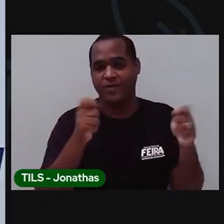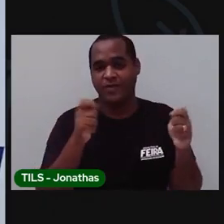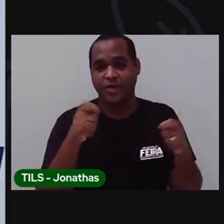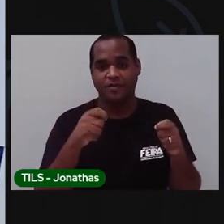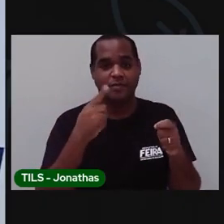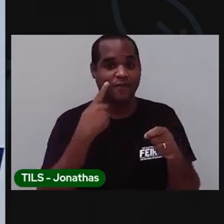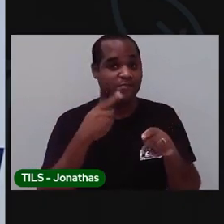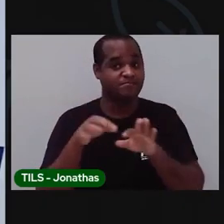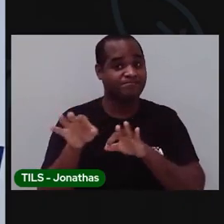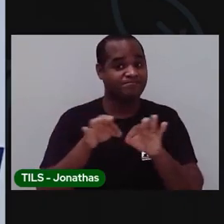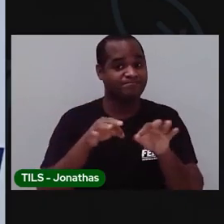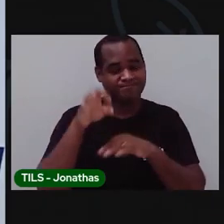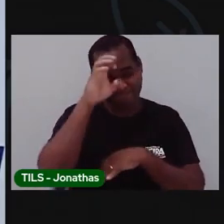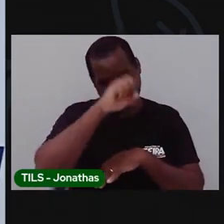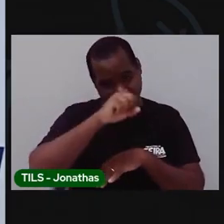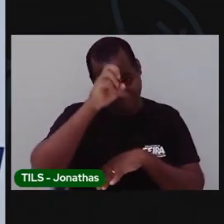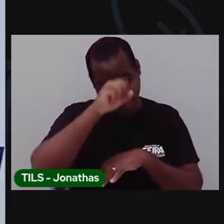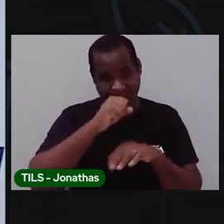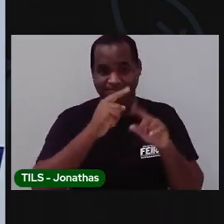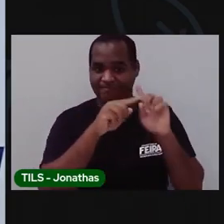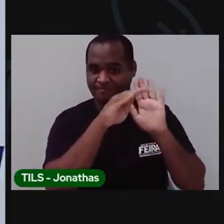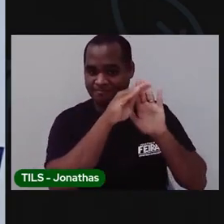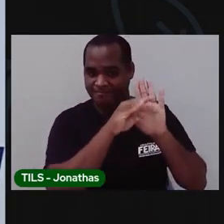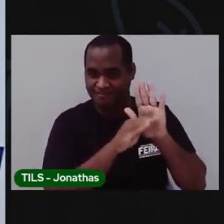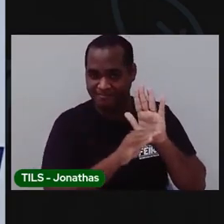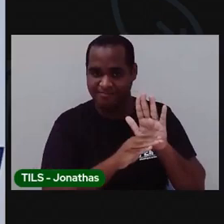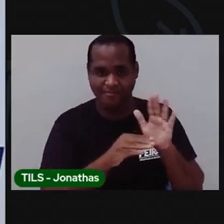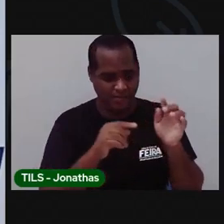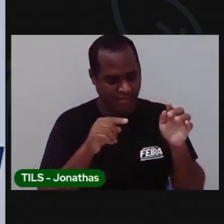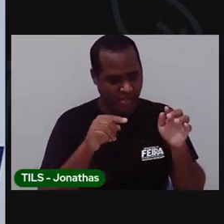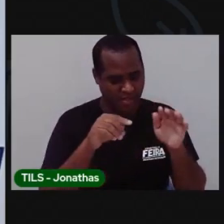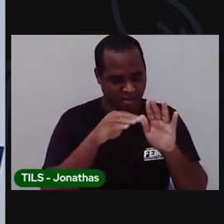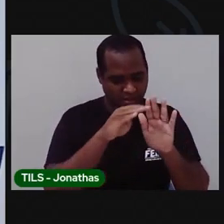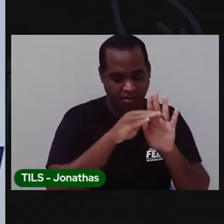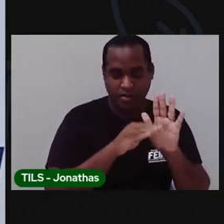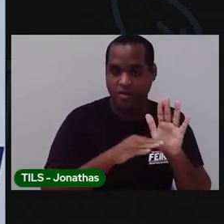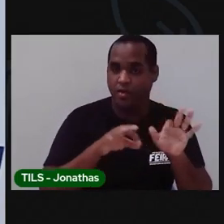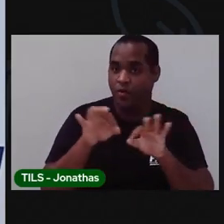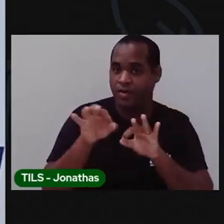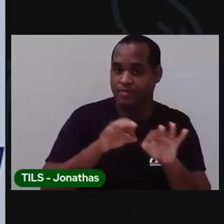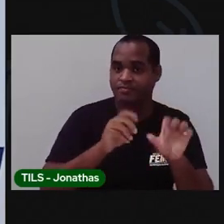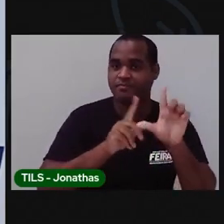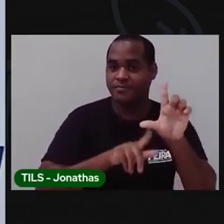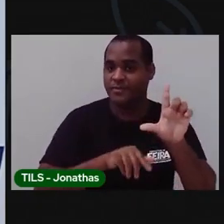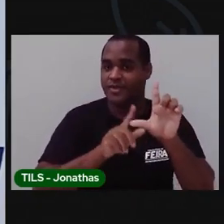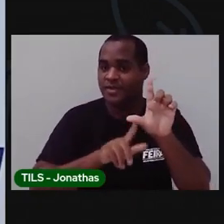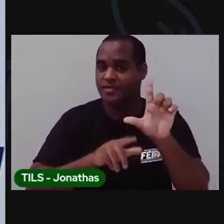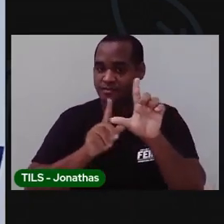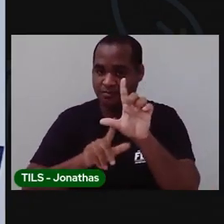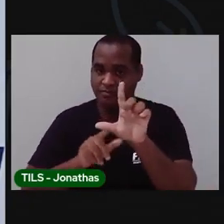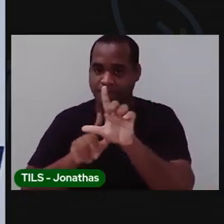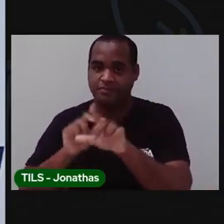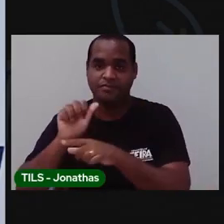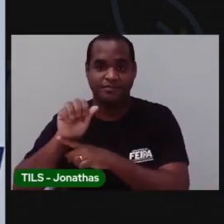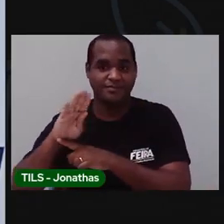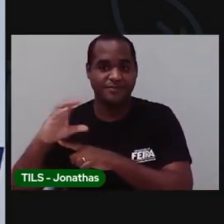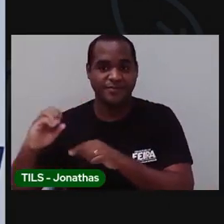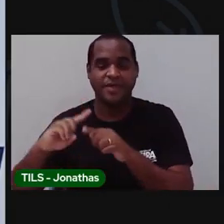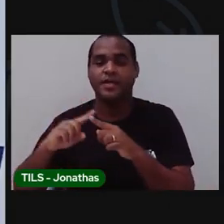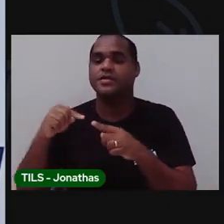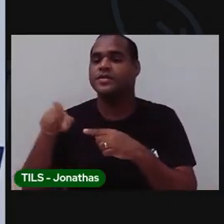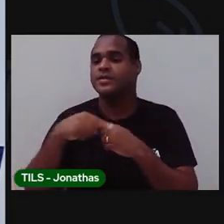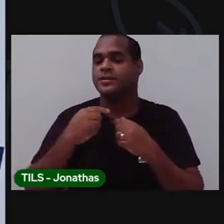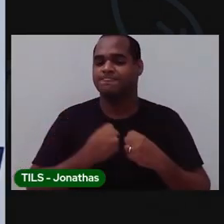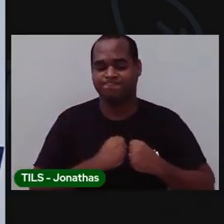praticando o que a gente aprendeu de listas. Praticando ordem alfabética. E assim, enchendo o nosso